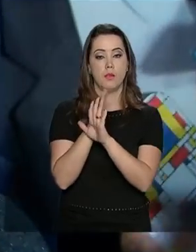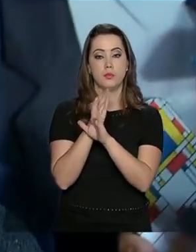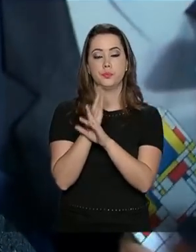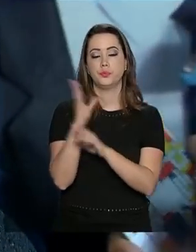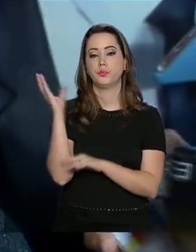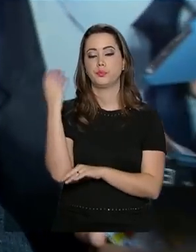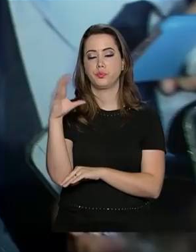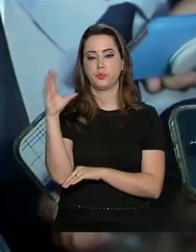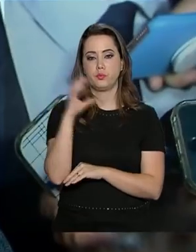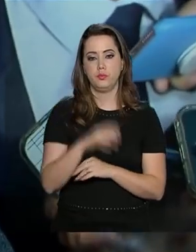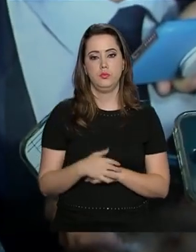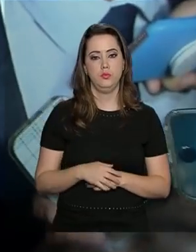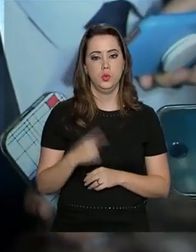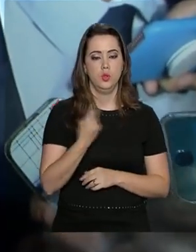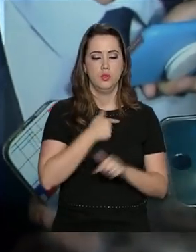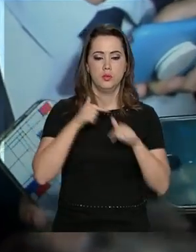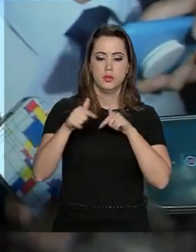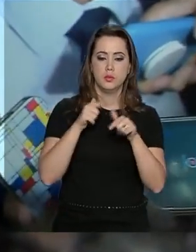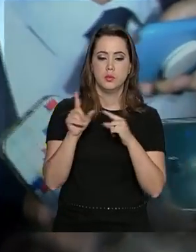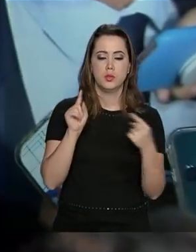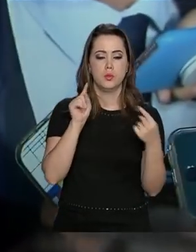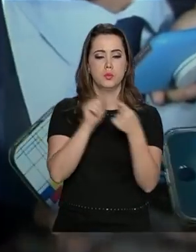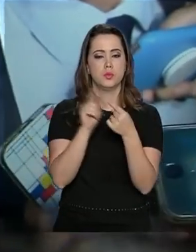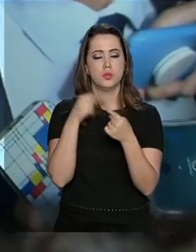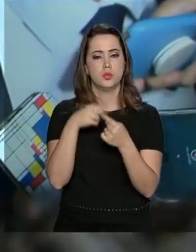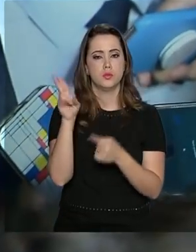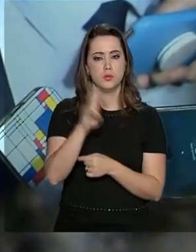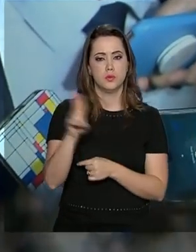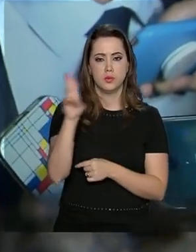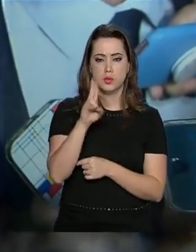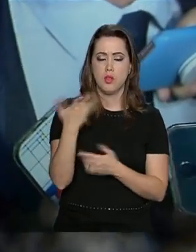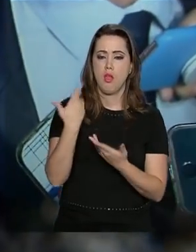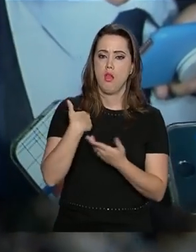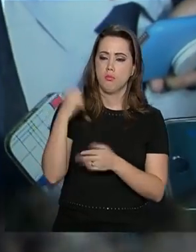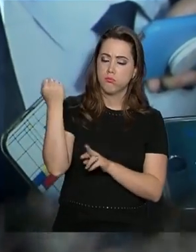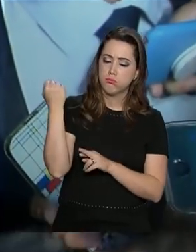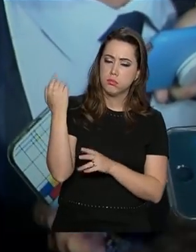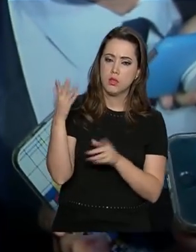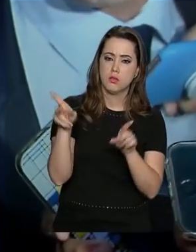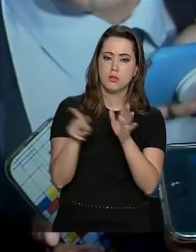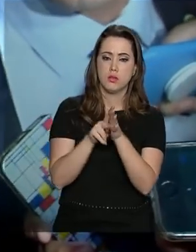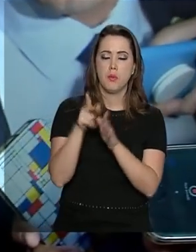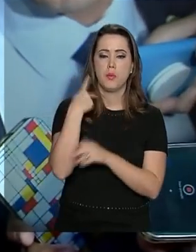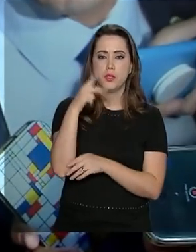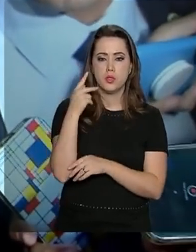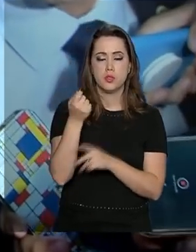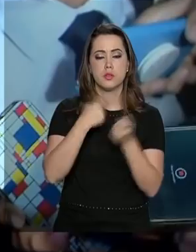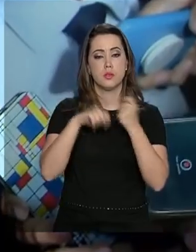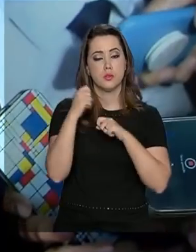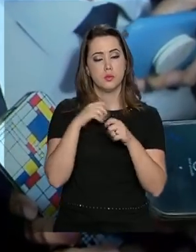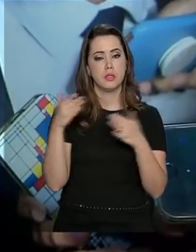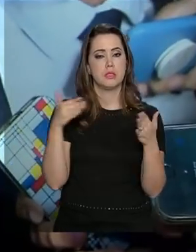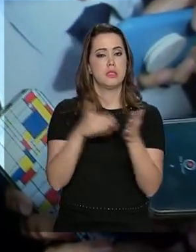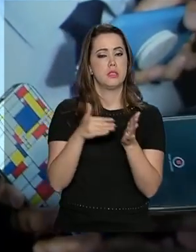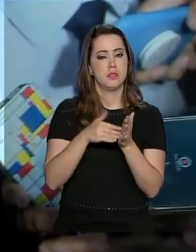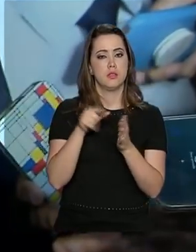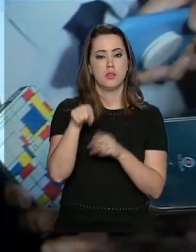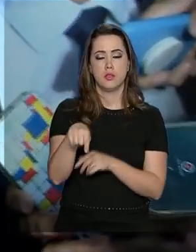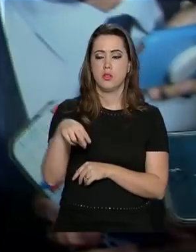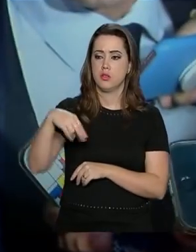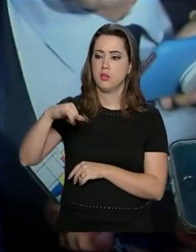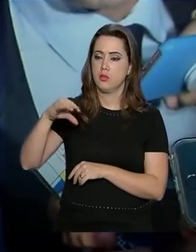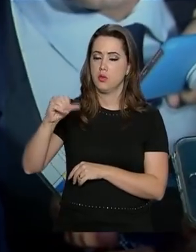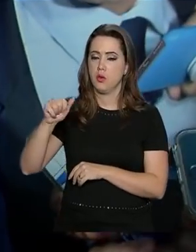posição é usar a diplomacia como método e as pressões políticas e econômicas necessárias até que o senhor